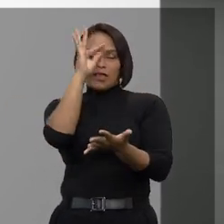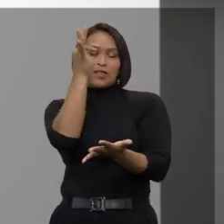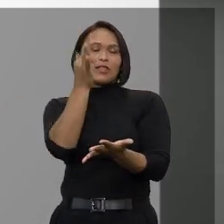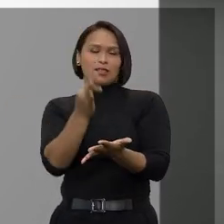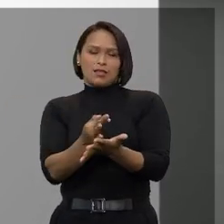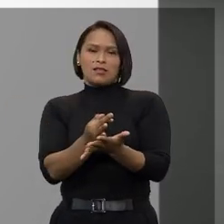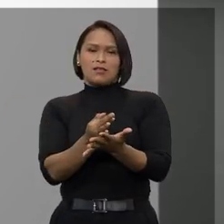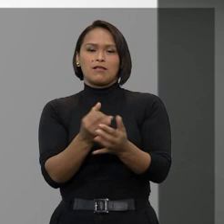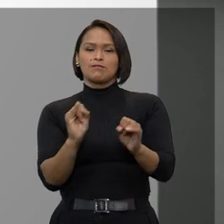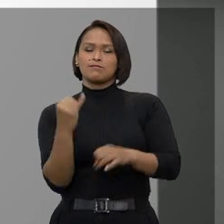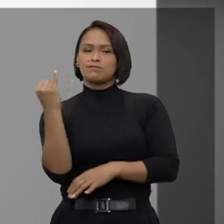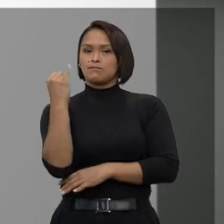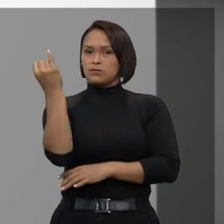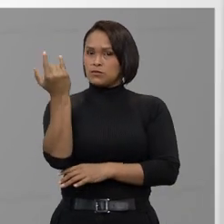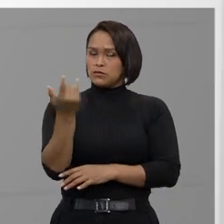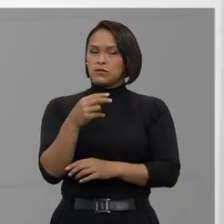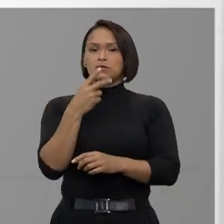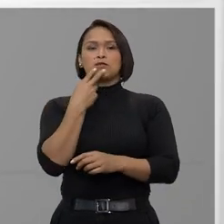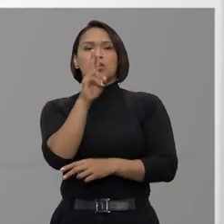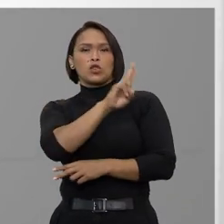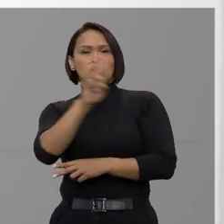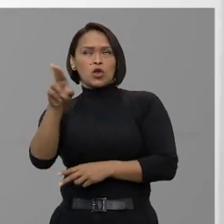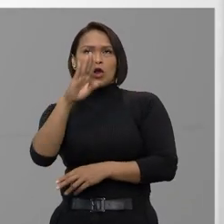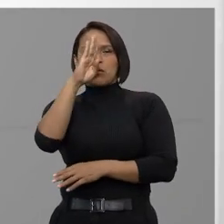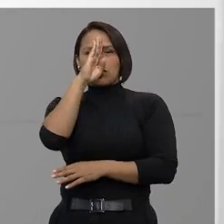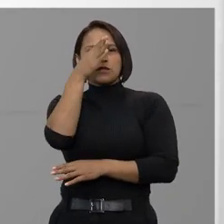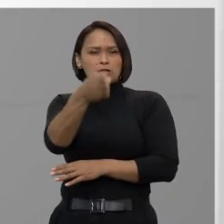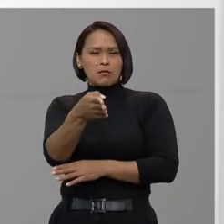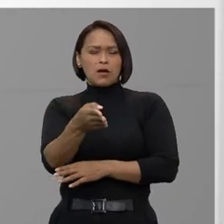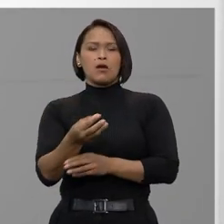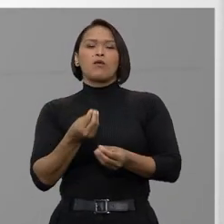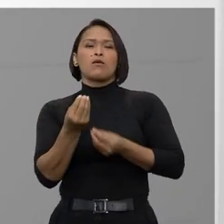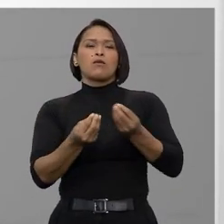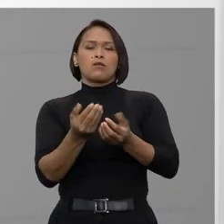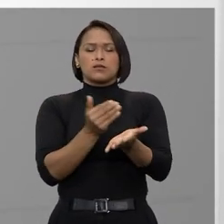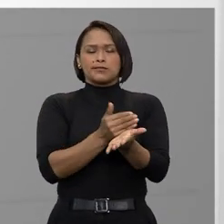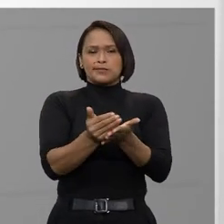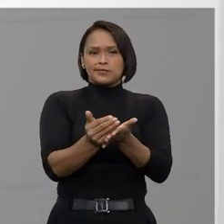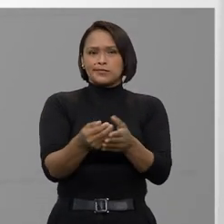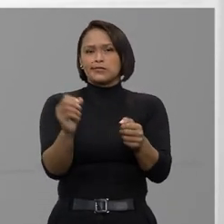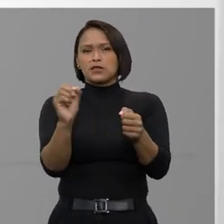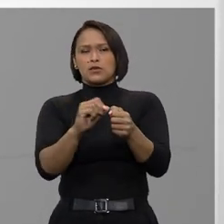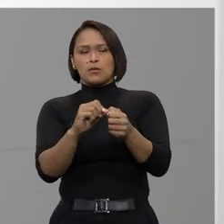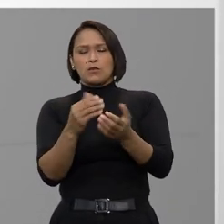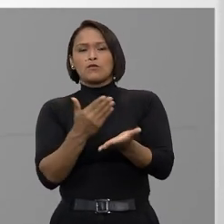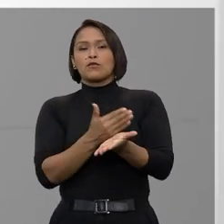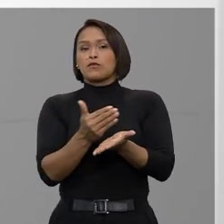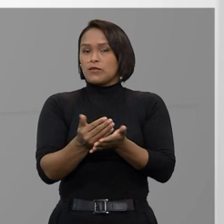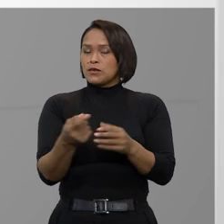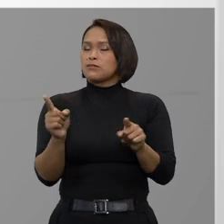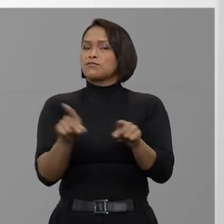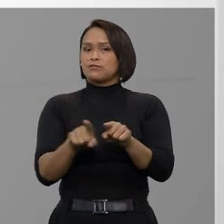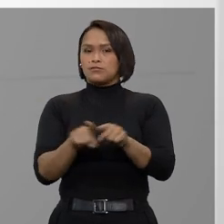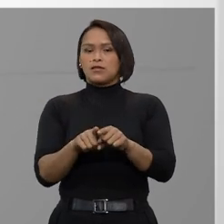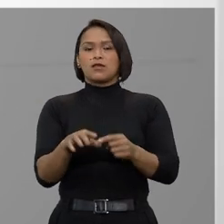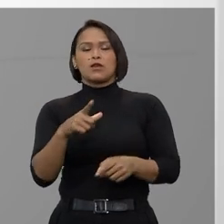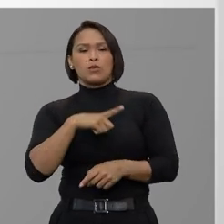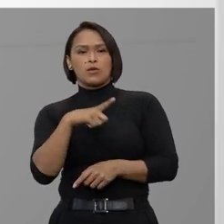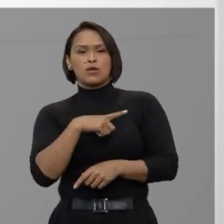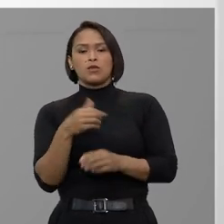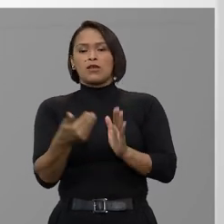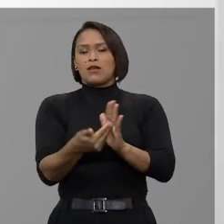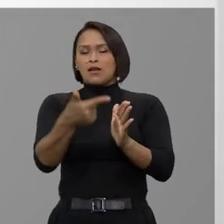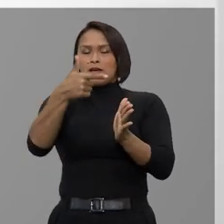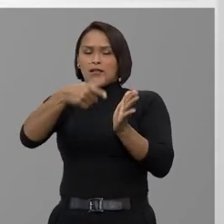várias informações importantes, enunciado, fontes em que ele foi publicado, referência legislativa quando